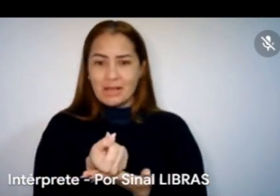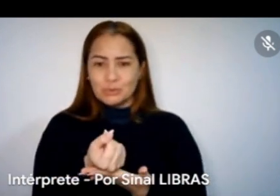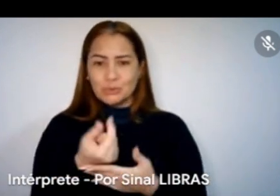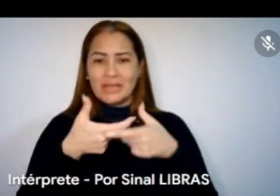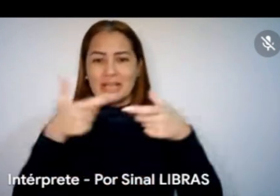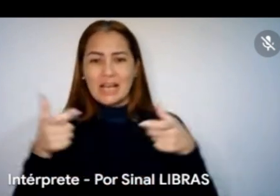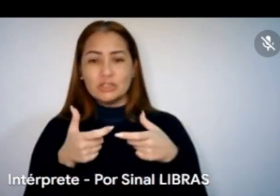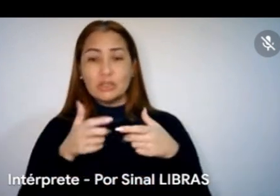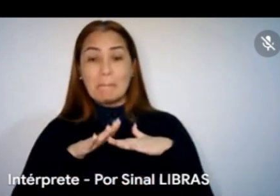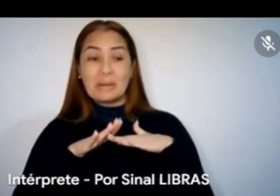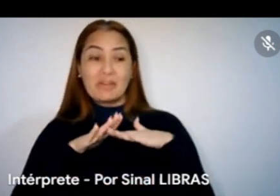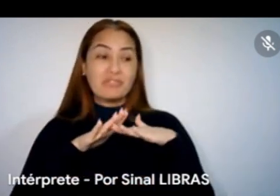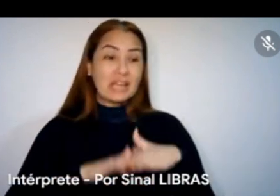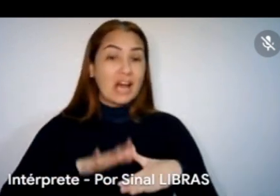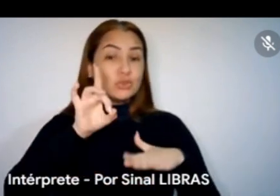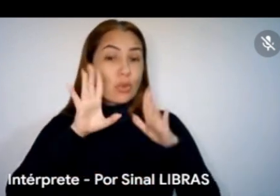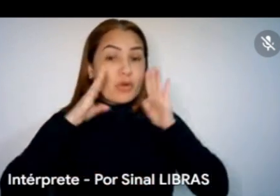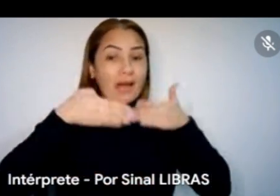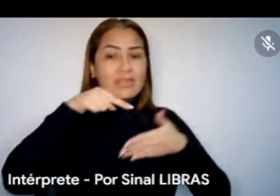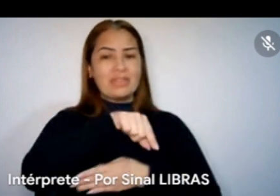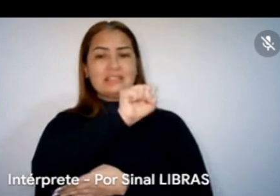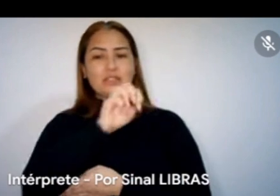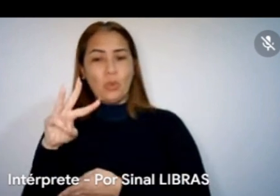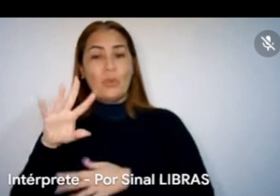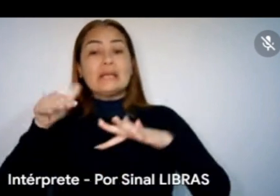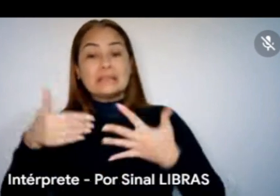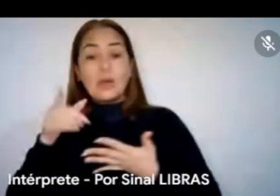num show só. Então, a ideia é de circular.